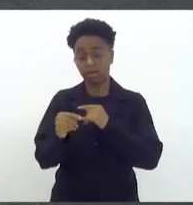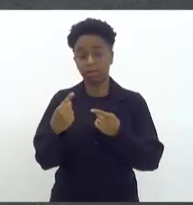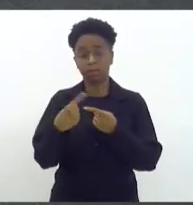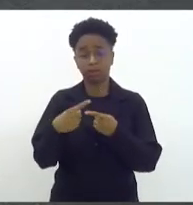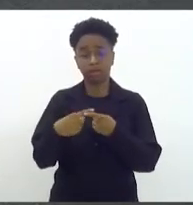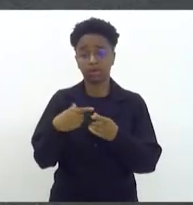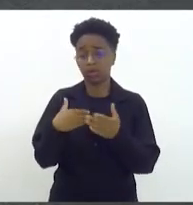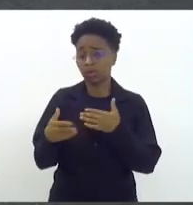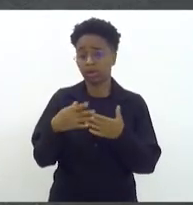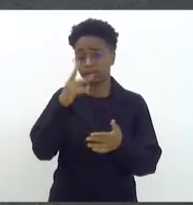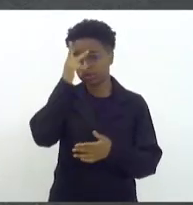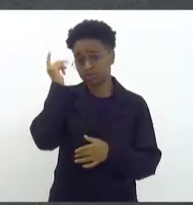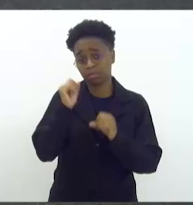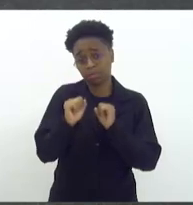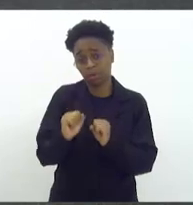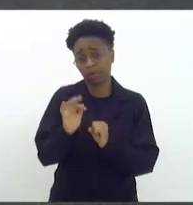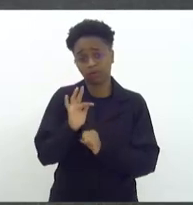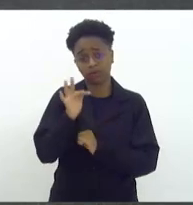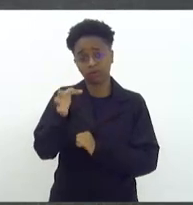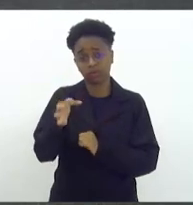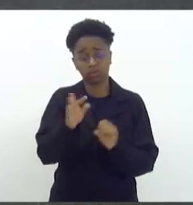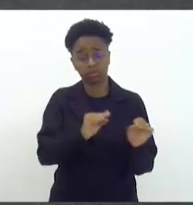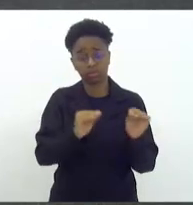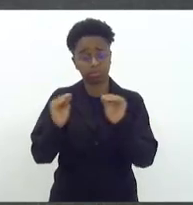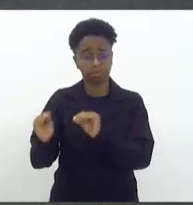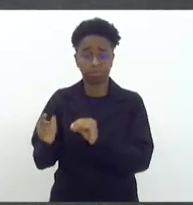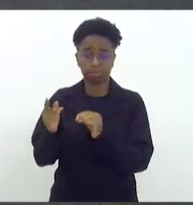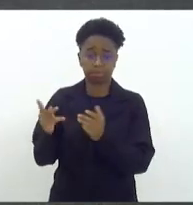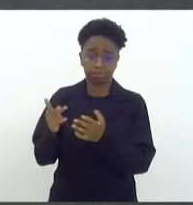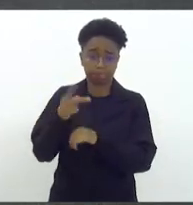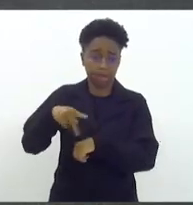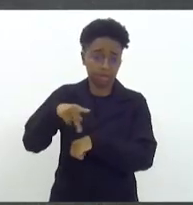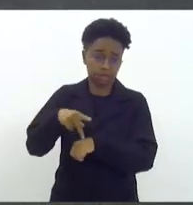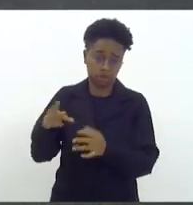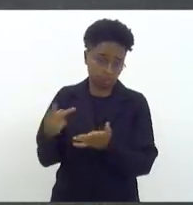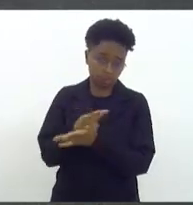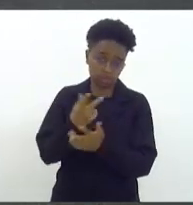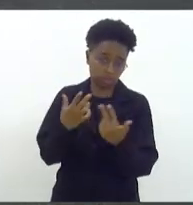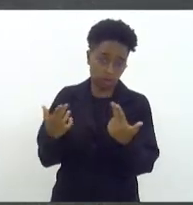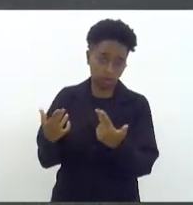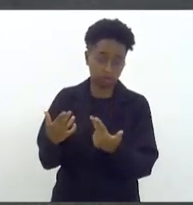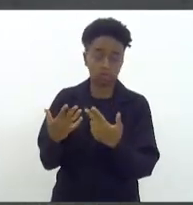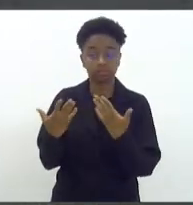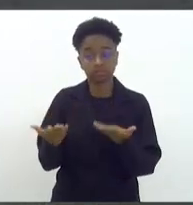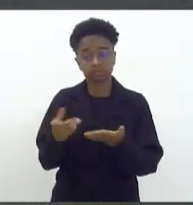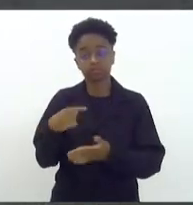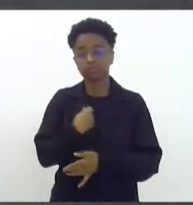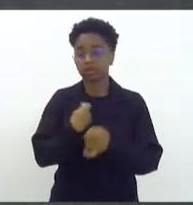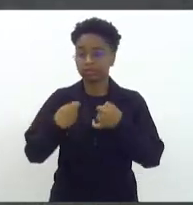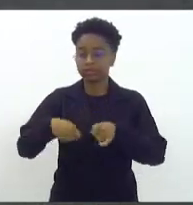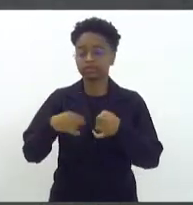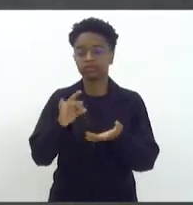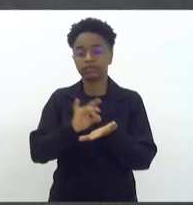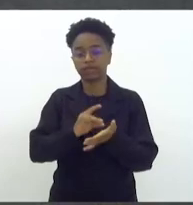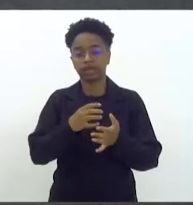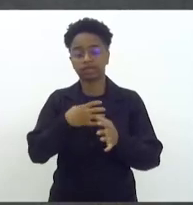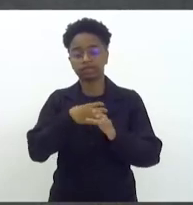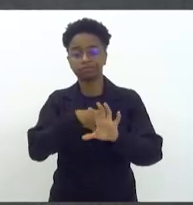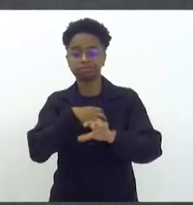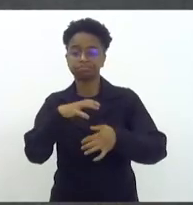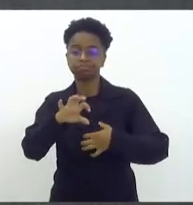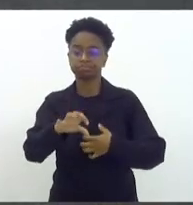pode, no futuro, ser vítima disso. Então, a gente tem que ter realmente um coração solidário.